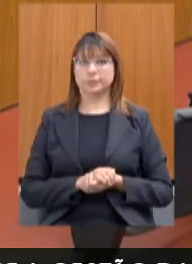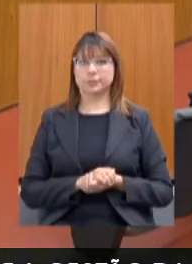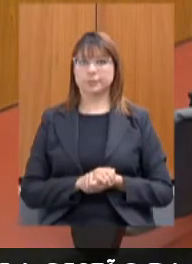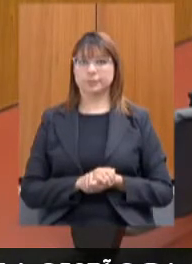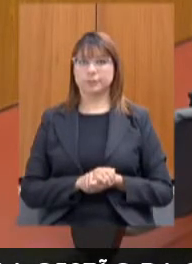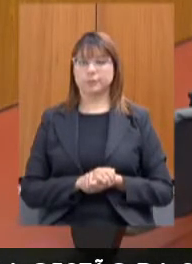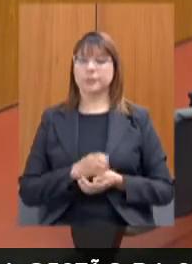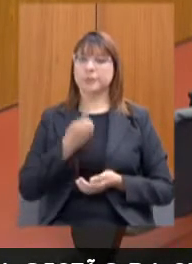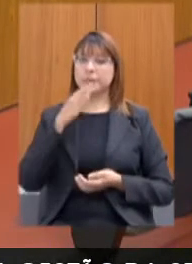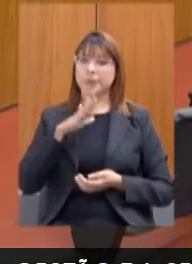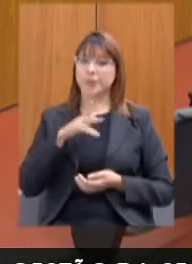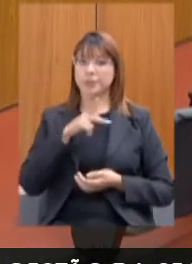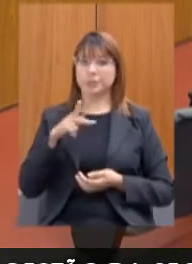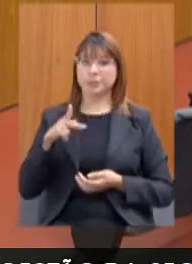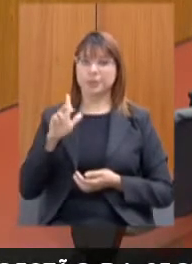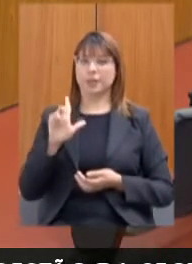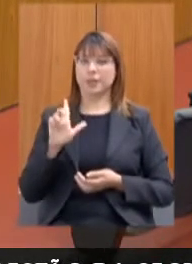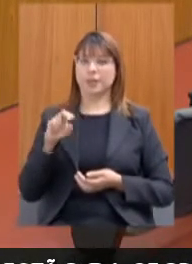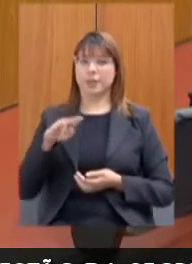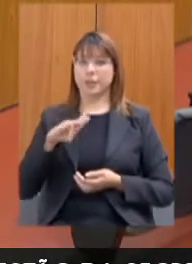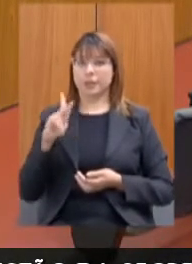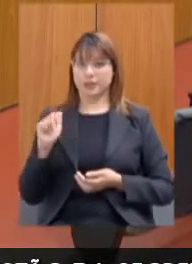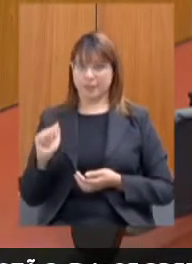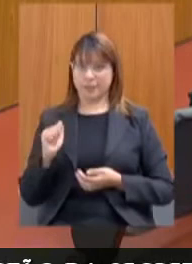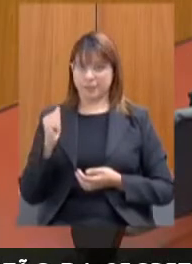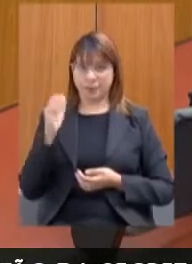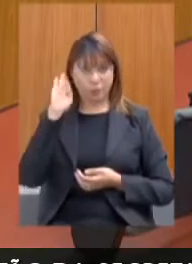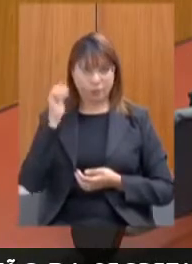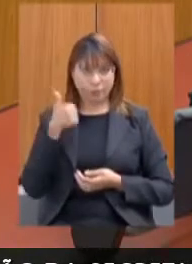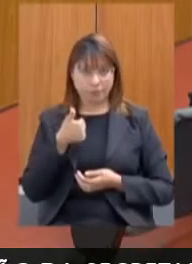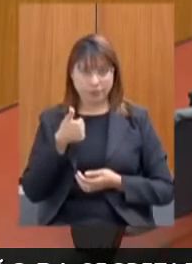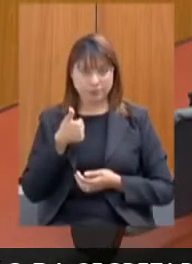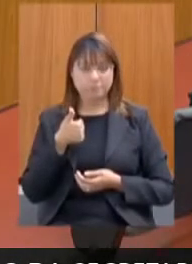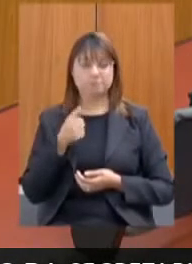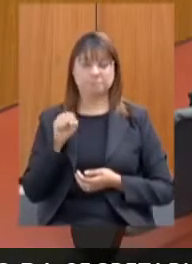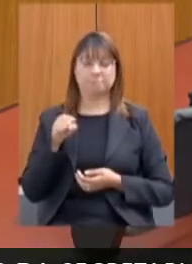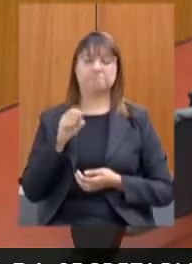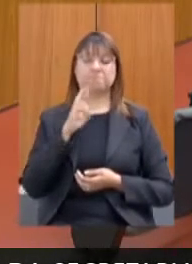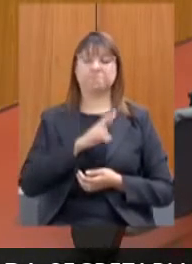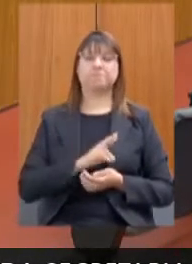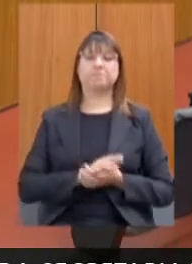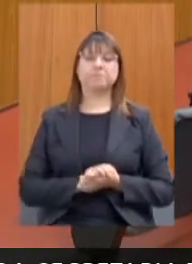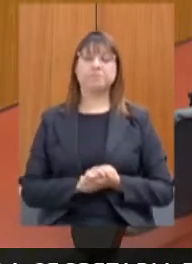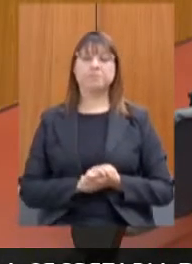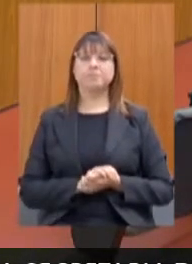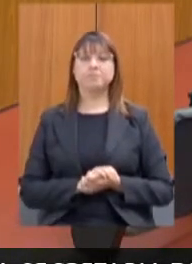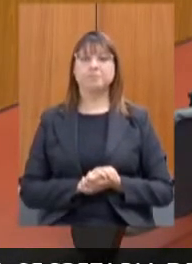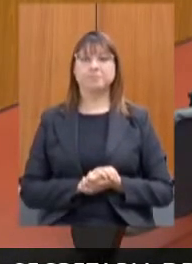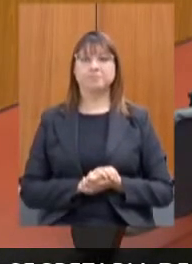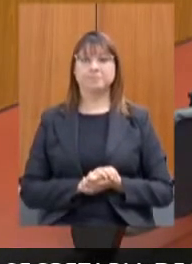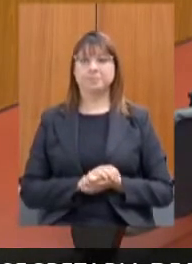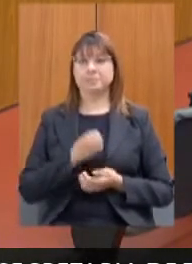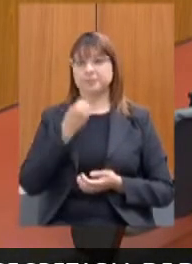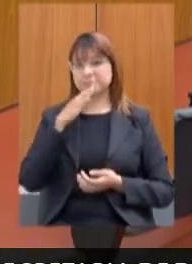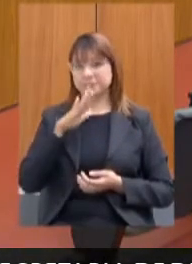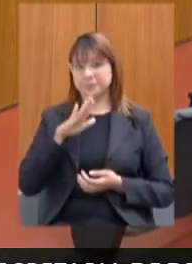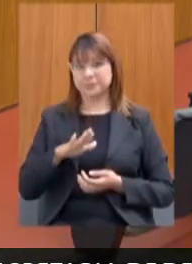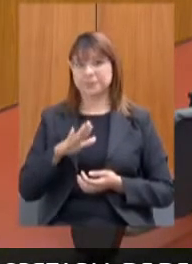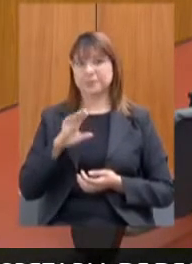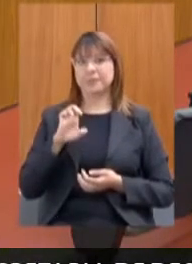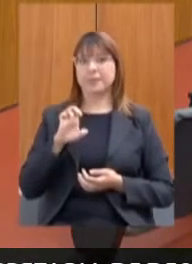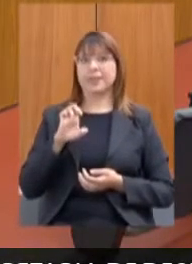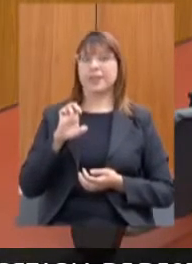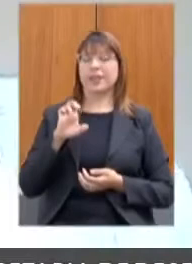Boa tarde, Presidenta Leninha. Está me ouvindo bem? Estamos ouvindo bem, deputado. Obrigado. Boa tarde, Elisabeth